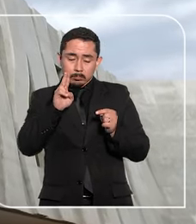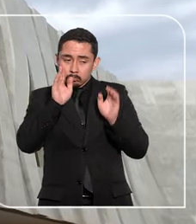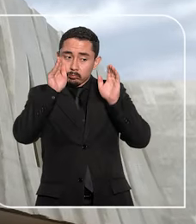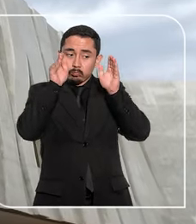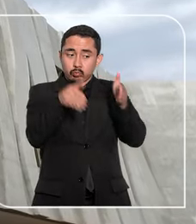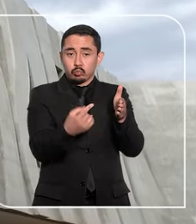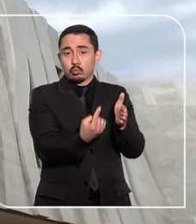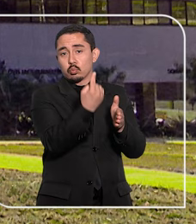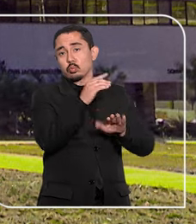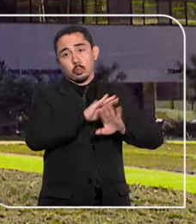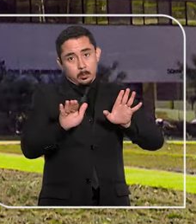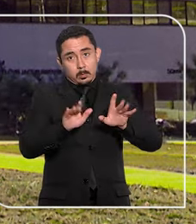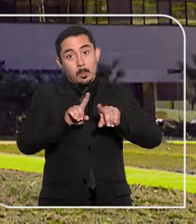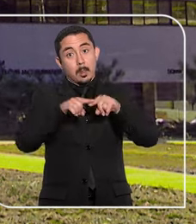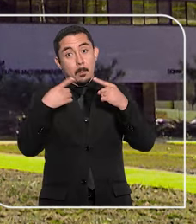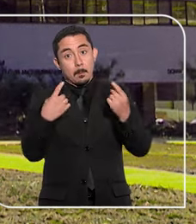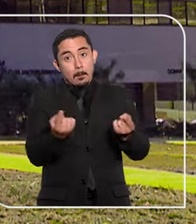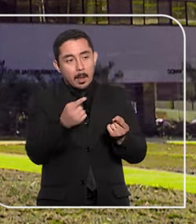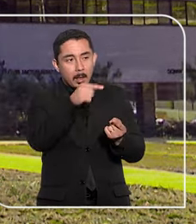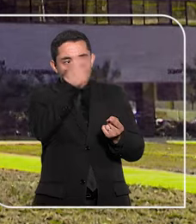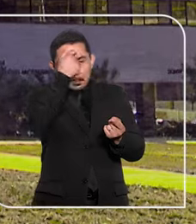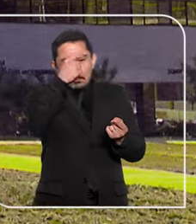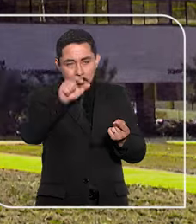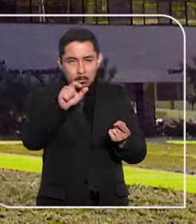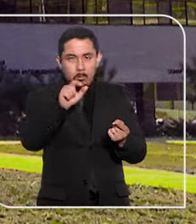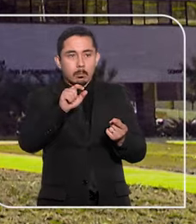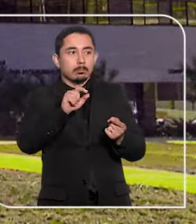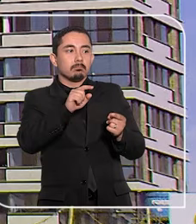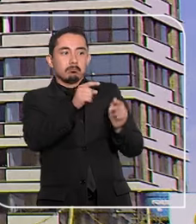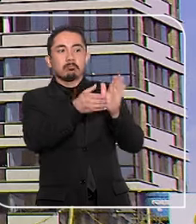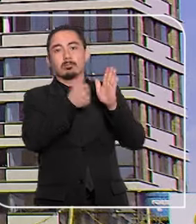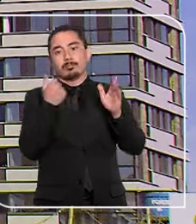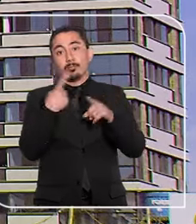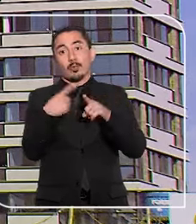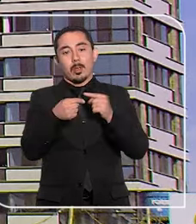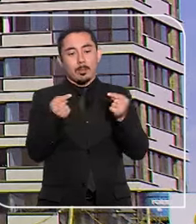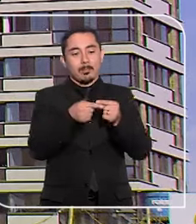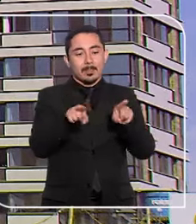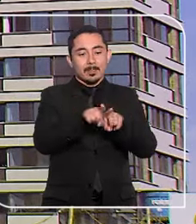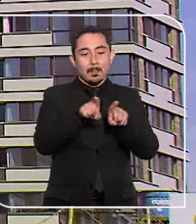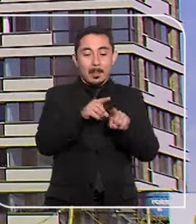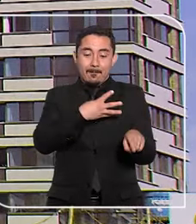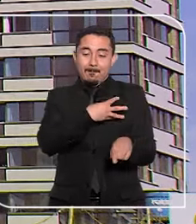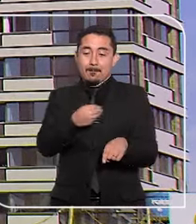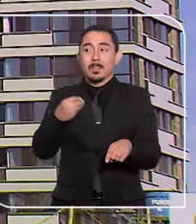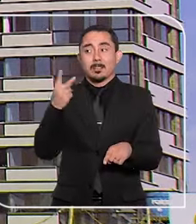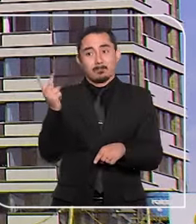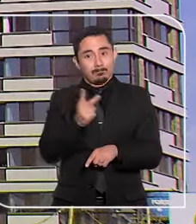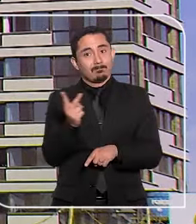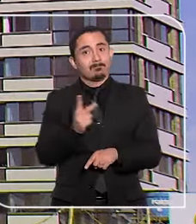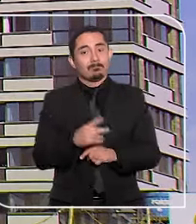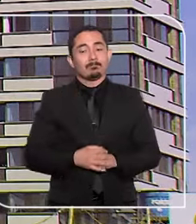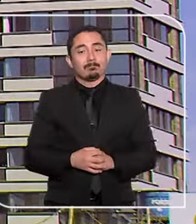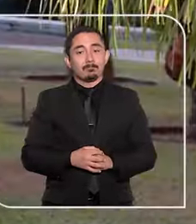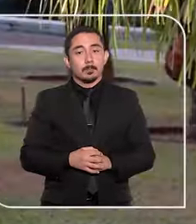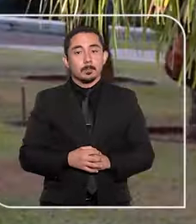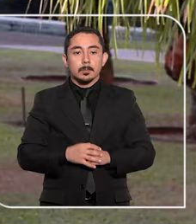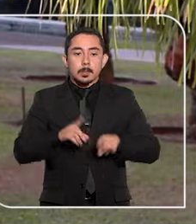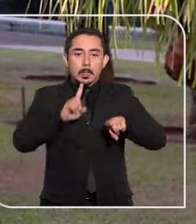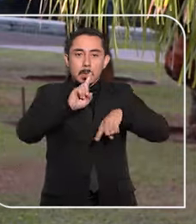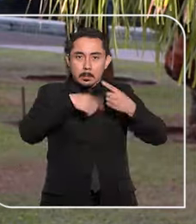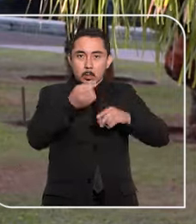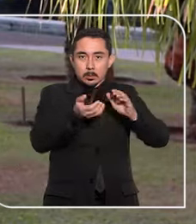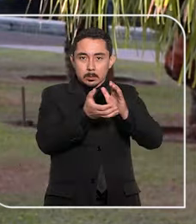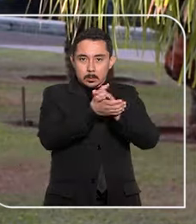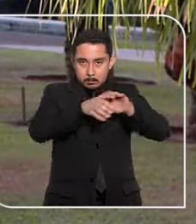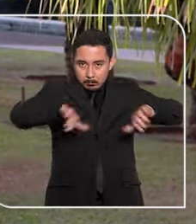uso exclusivo do bem, mas essa hipótese foi afastada, porque o local também serve de moradia para a filha do antigo casal. Após